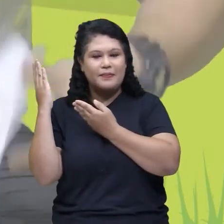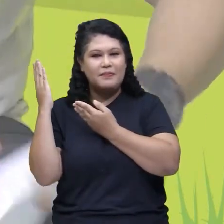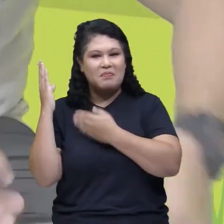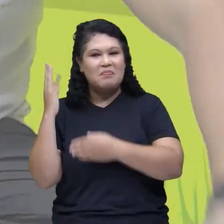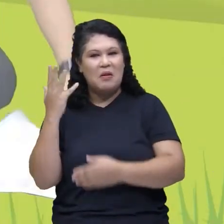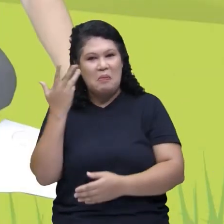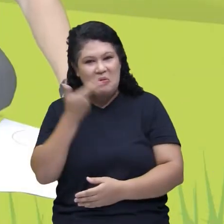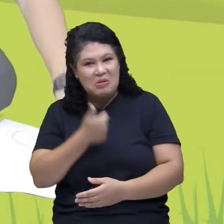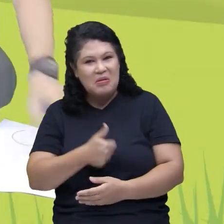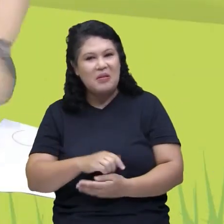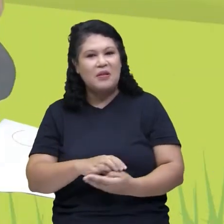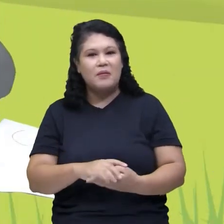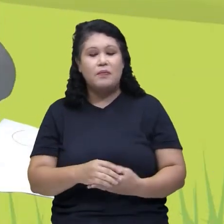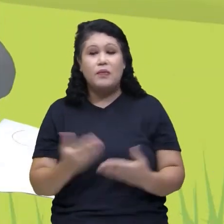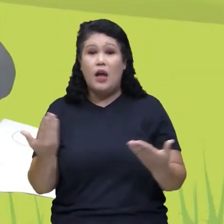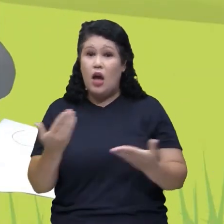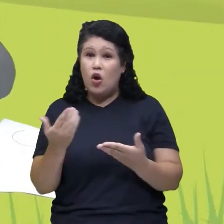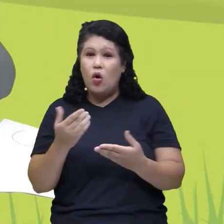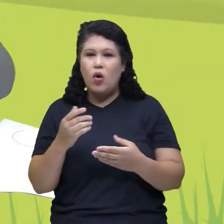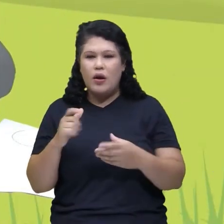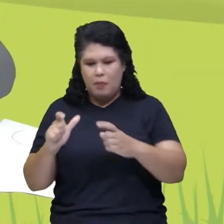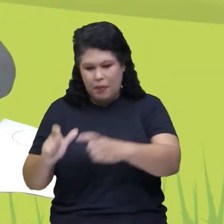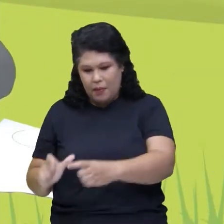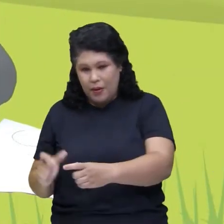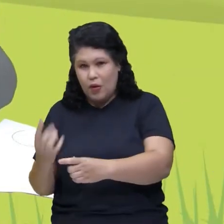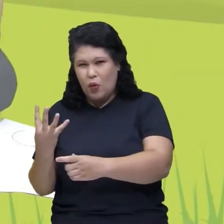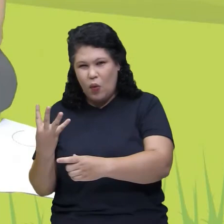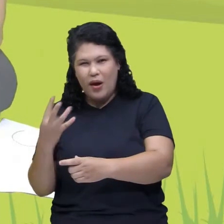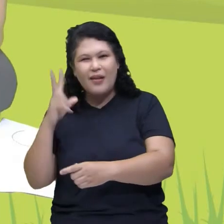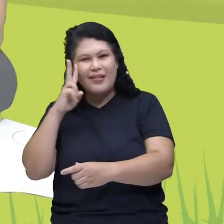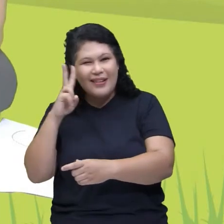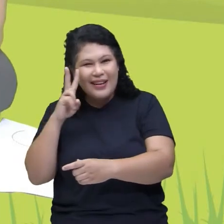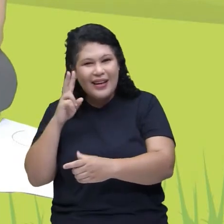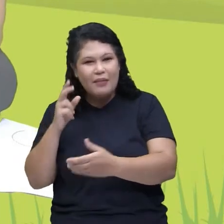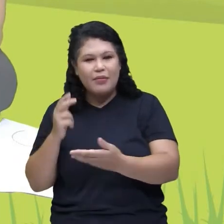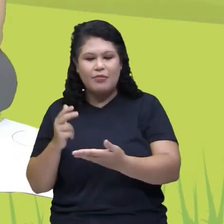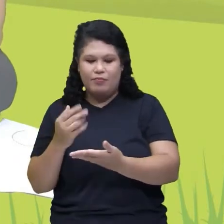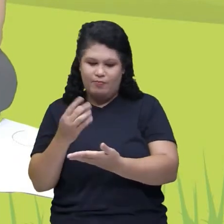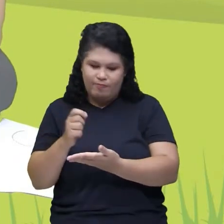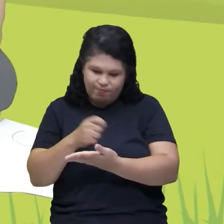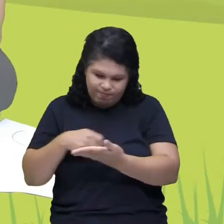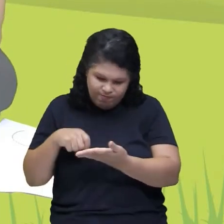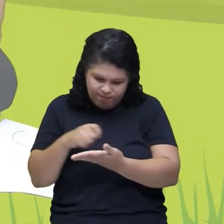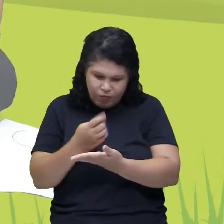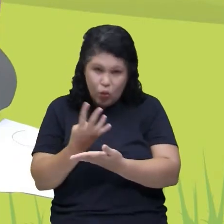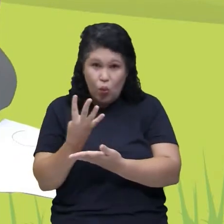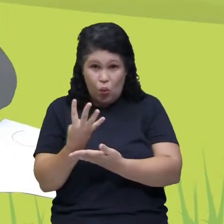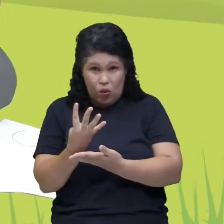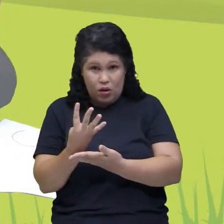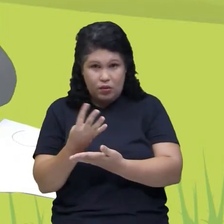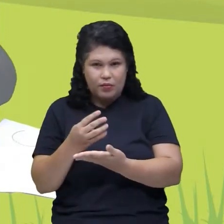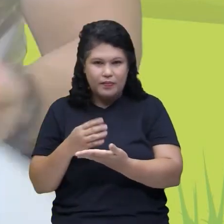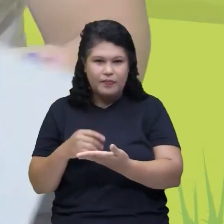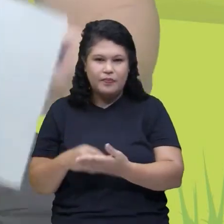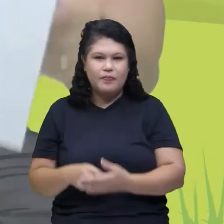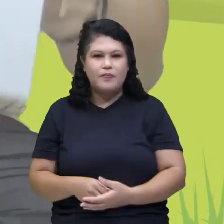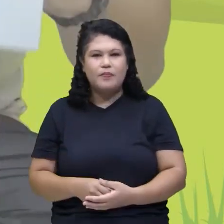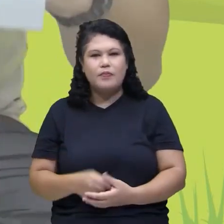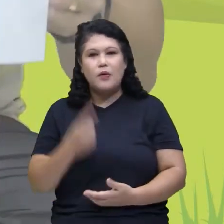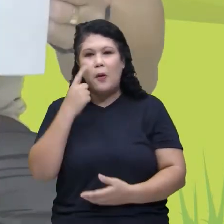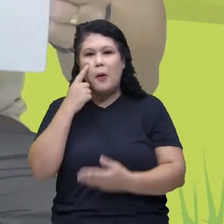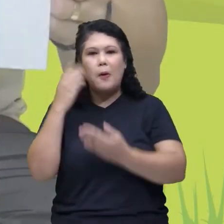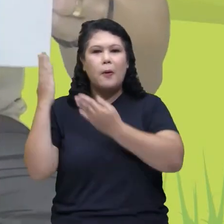Número 3. E nós fizemos a estação número 4. Hum, bem simples também. Estação número